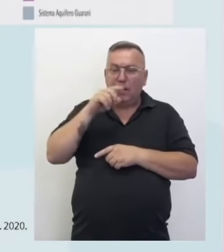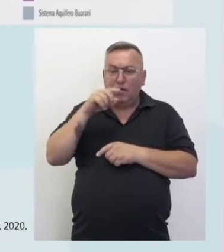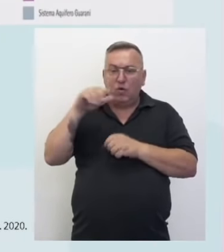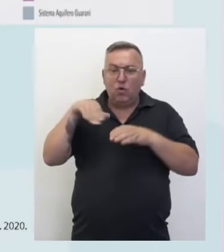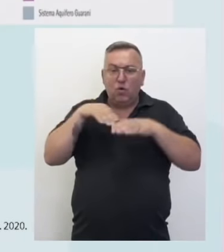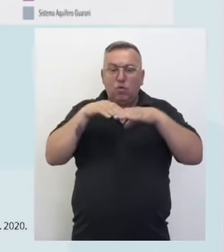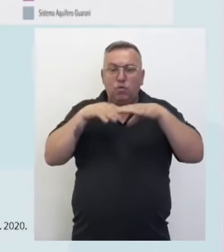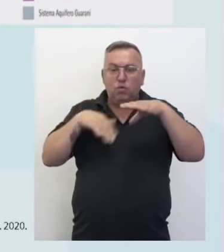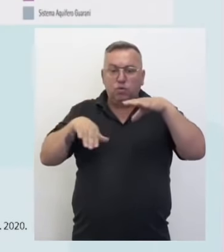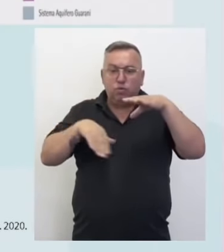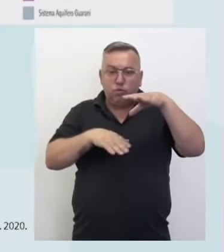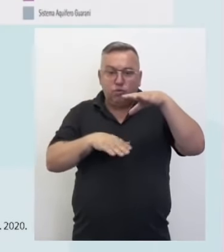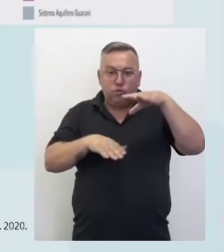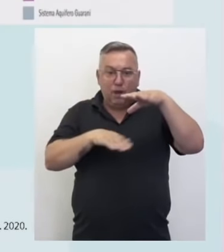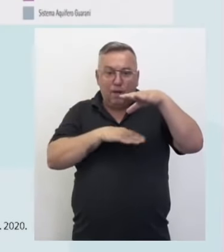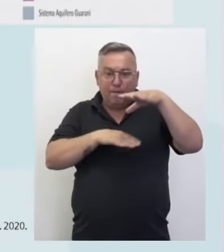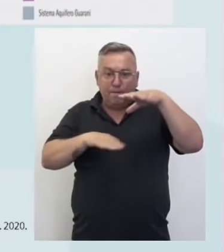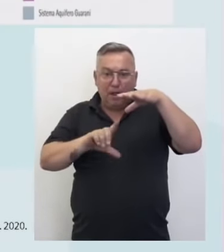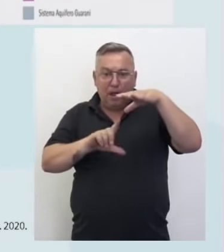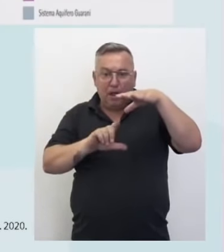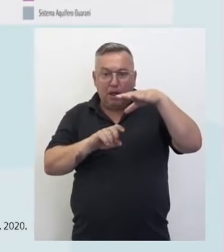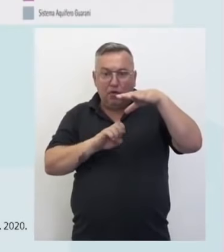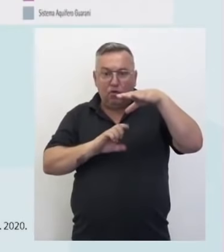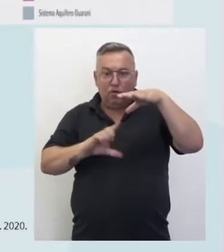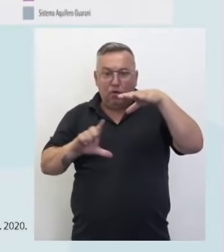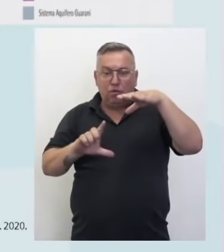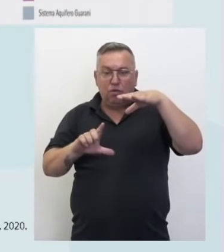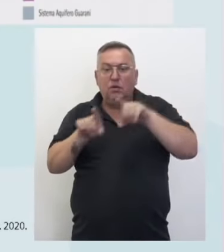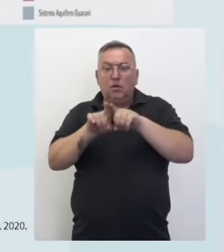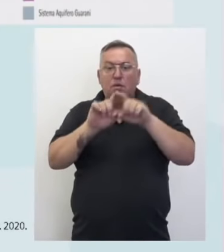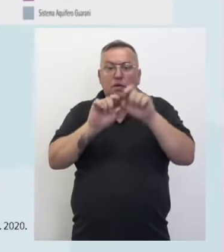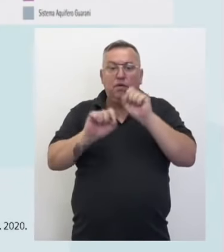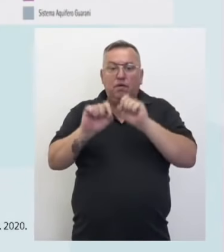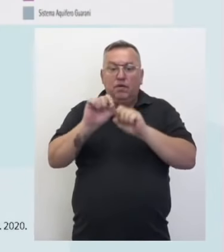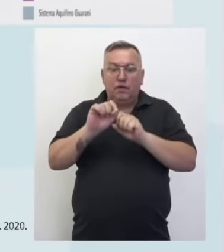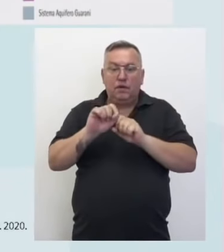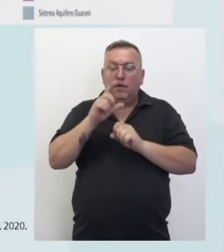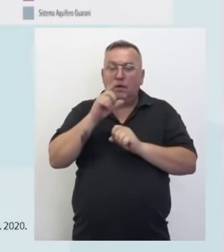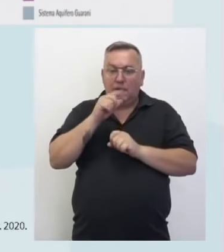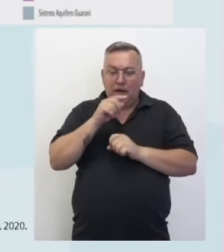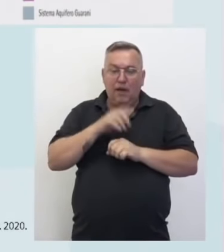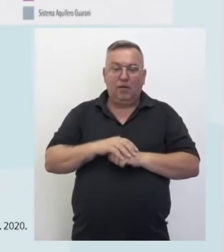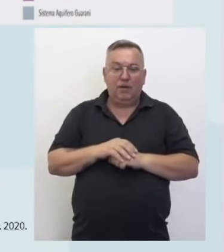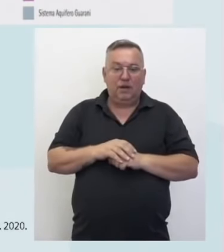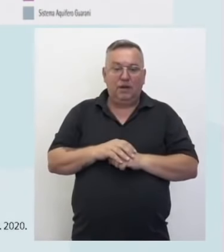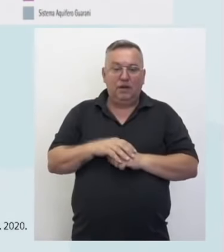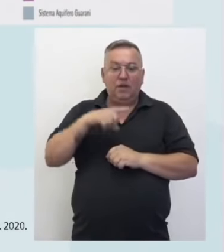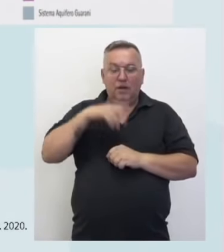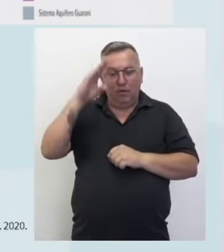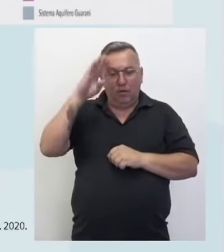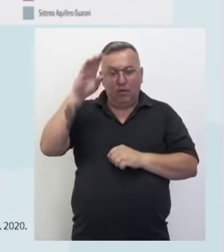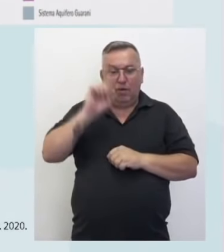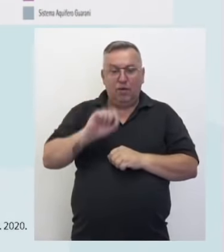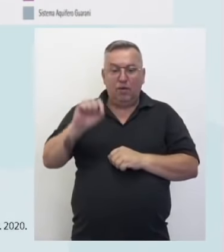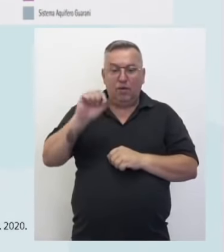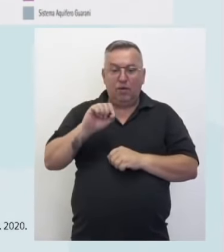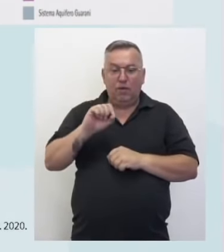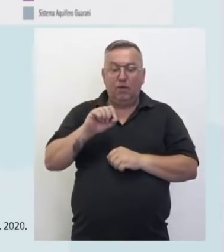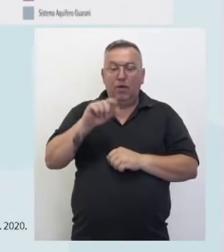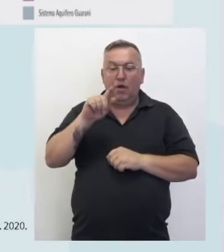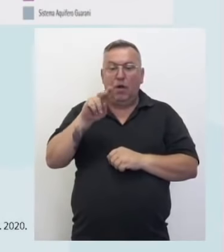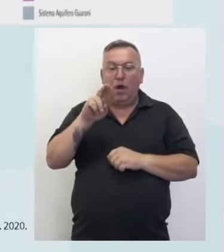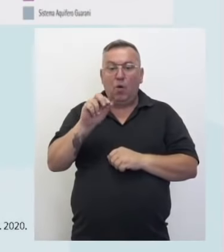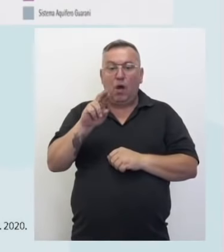freáticos e formando abaixo os aquíferos aí. Nós temos o principal deles, que é o aquífero Guarani,